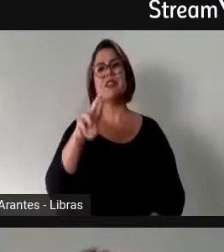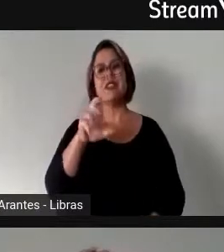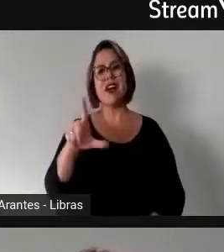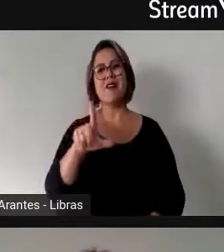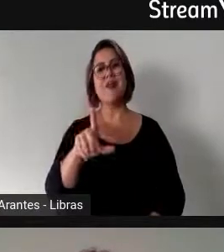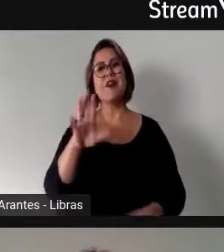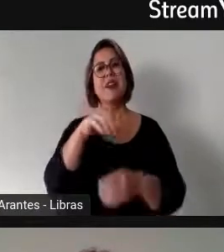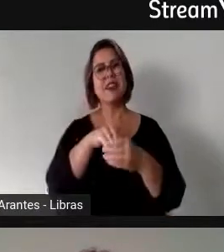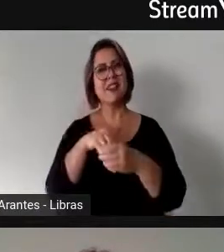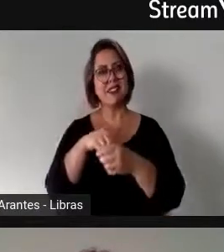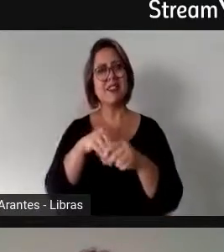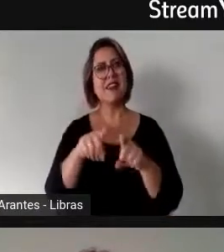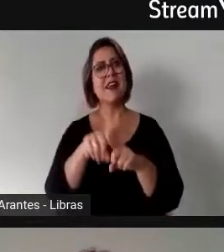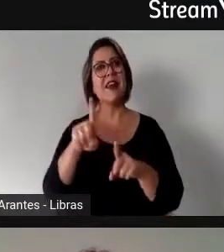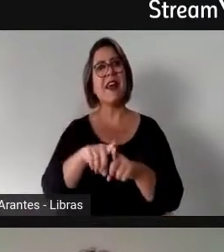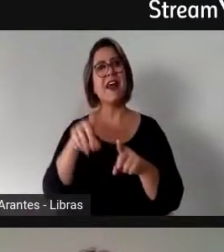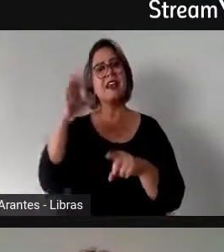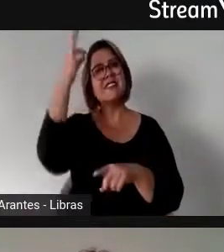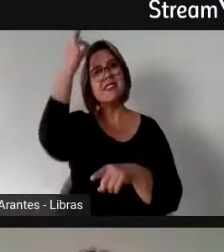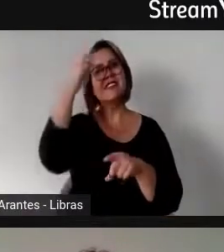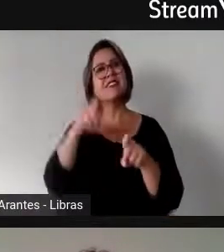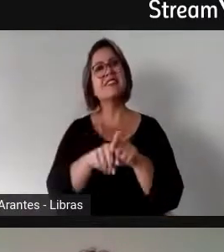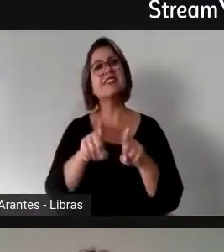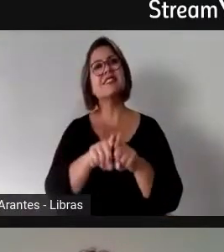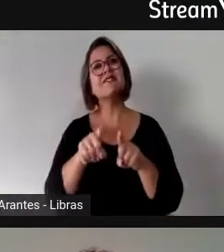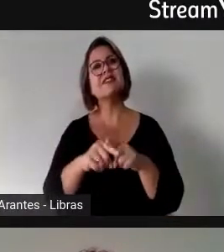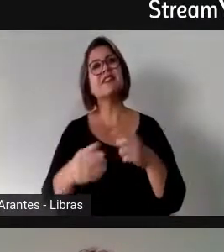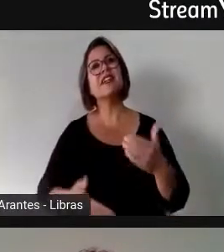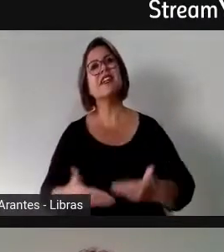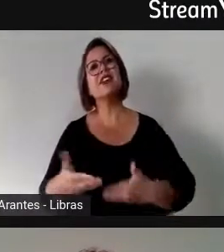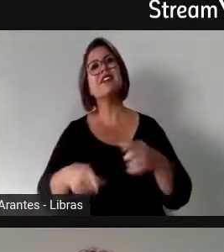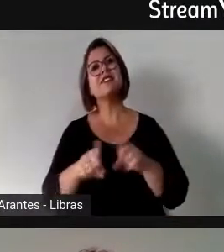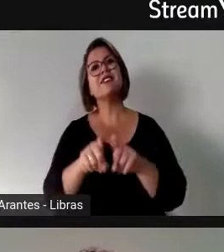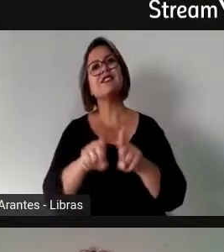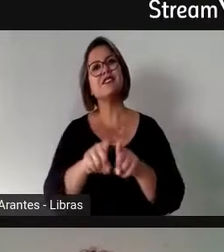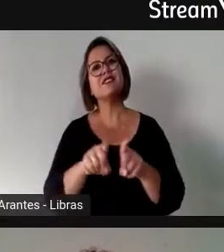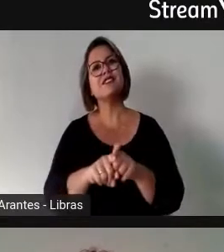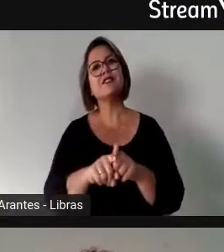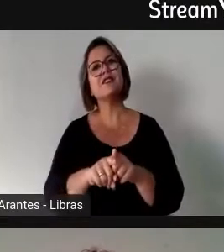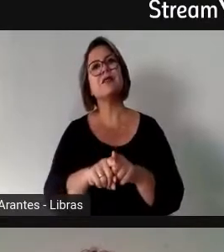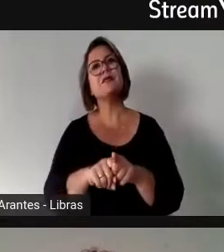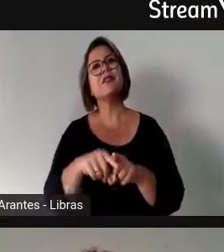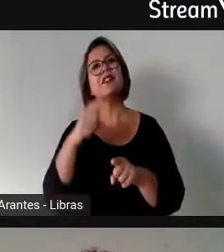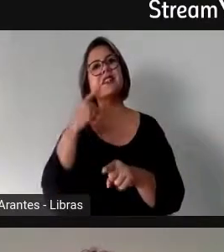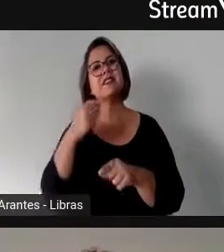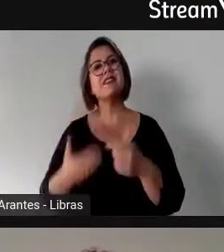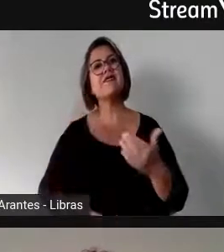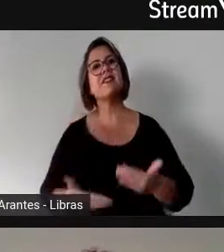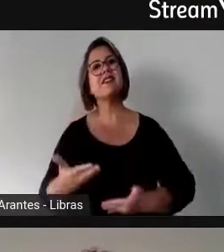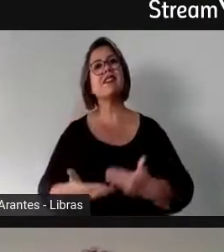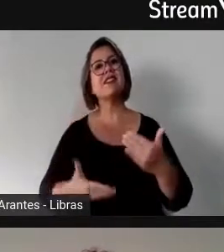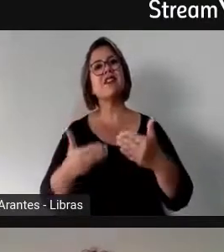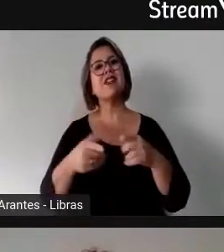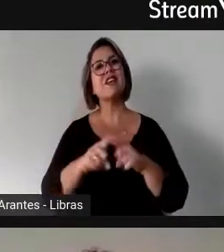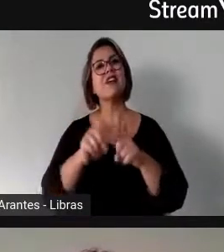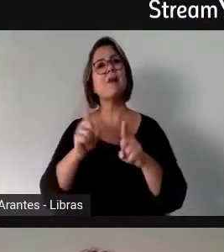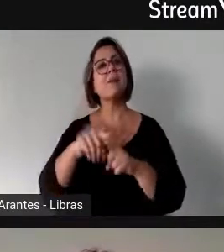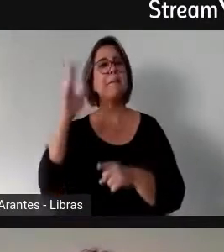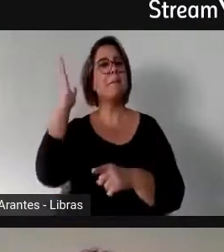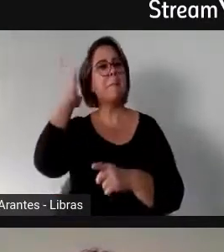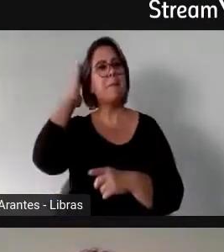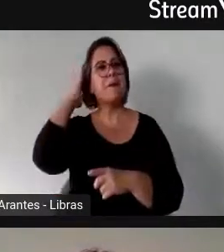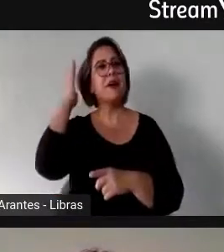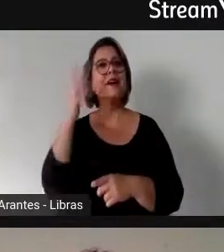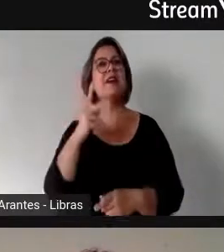estão acompanhando. Servidores da Justiça Federal, também servidores da Justiça Federal do Pará, da cidade de